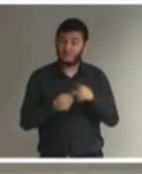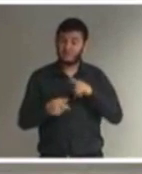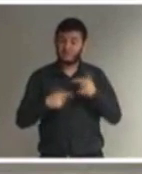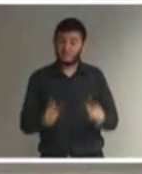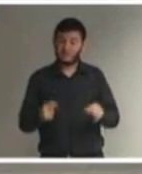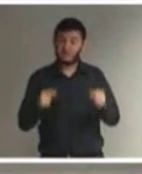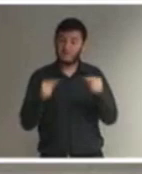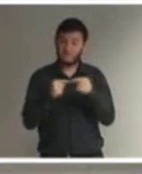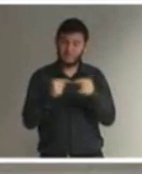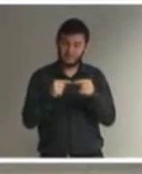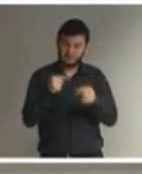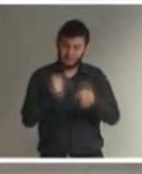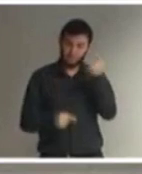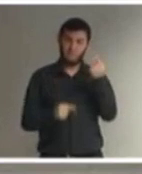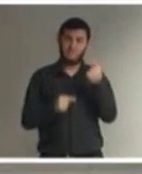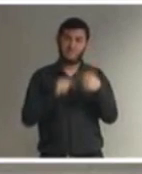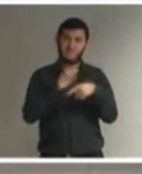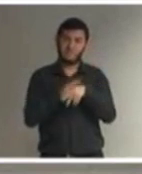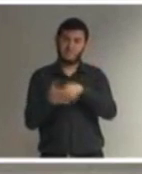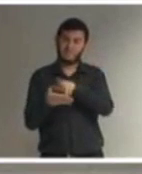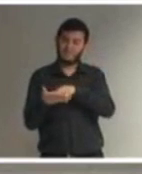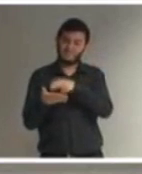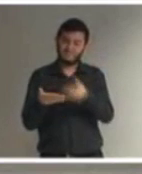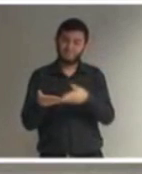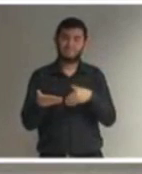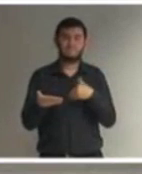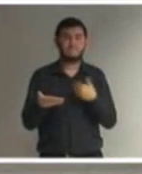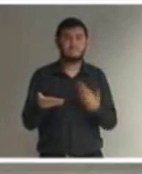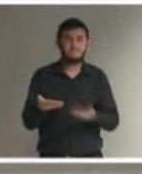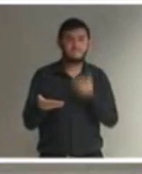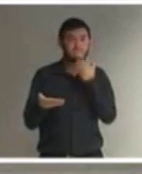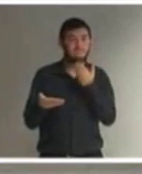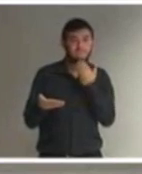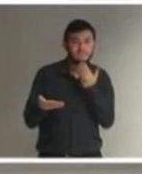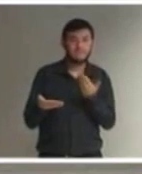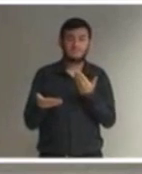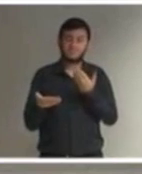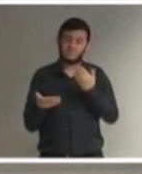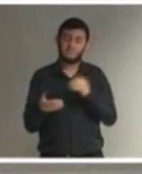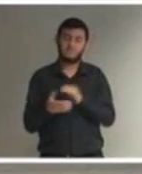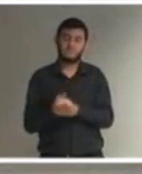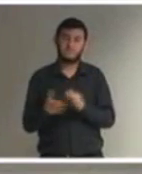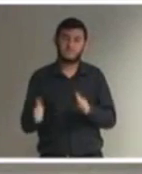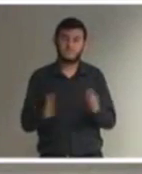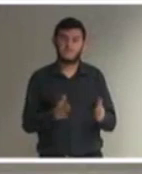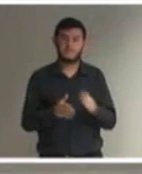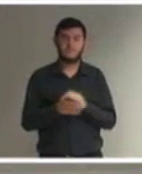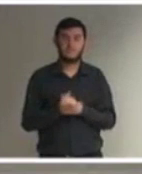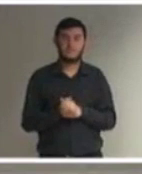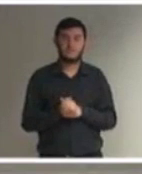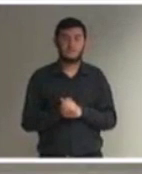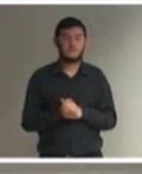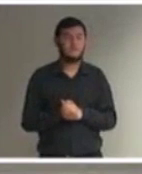com a Convenção e também com a Constituição brasileira que a abarcou. Bem,